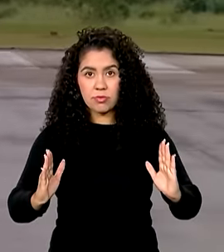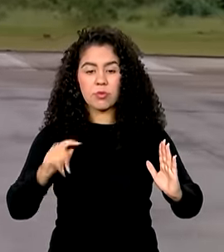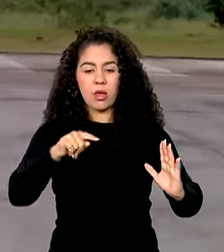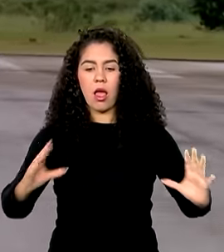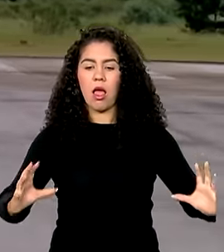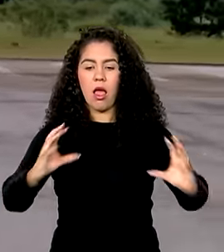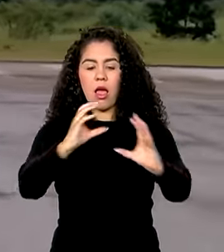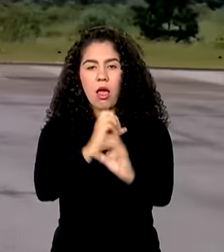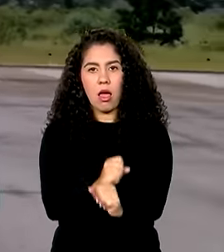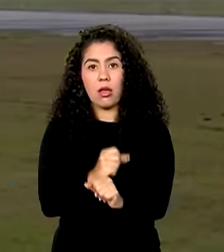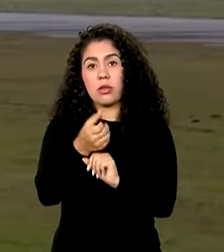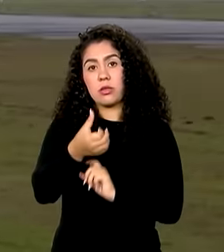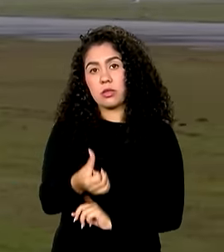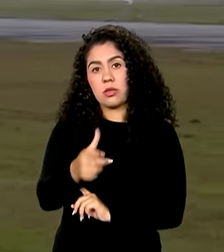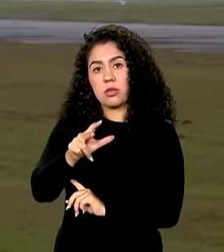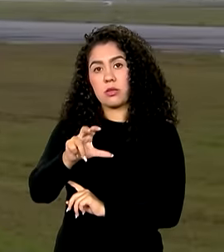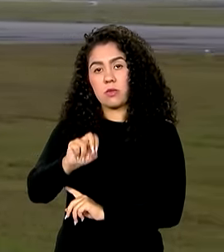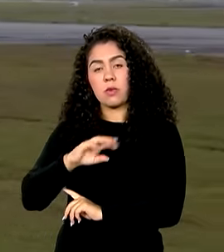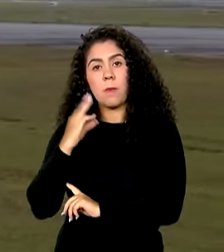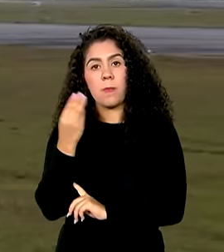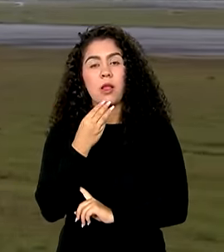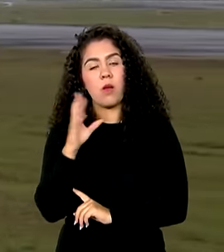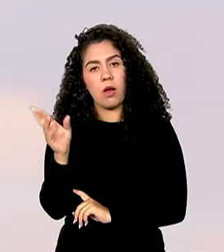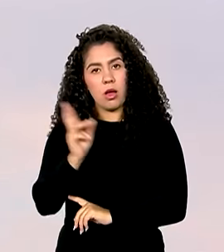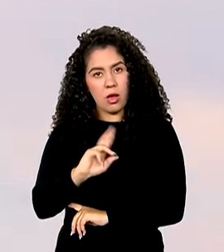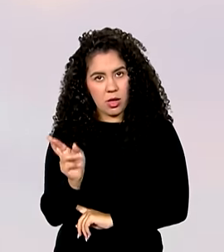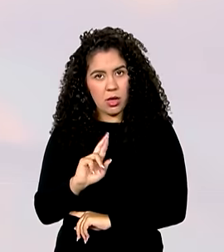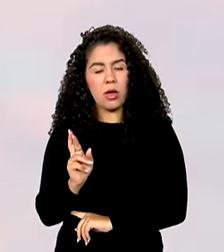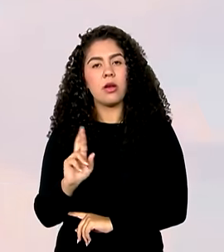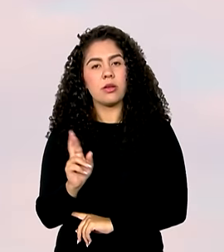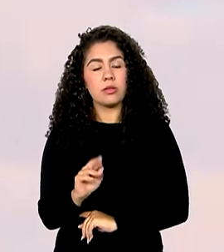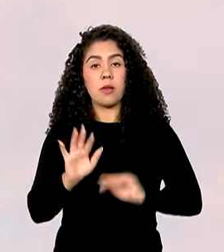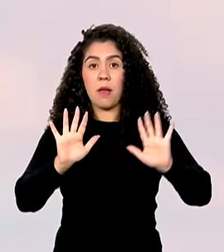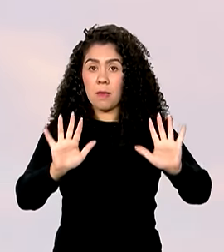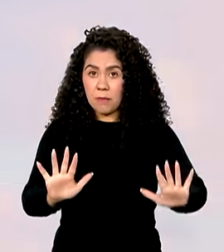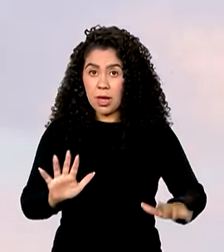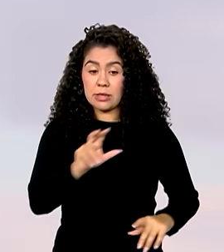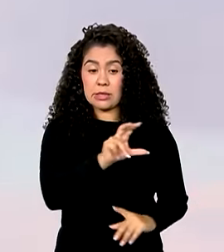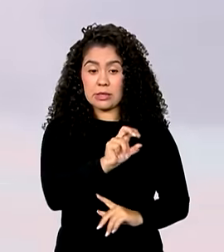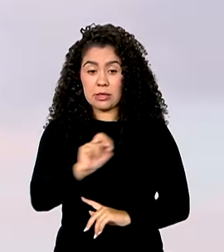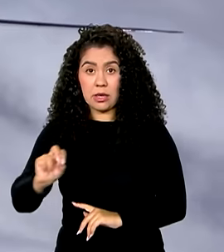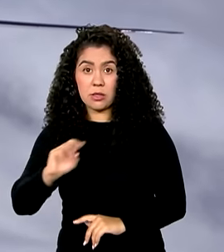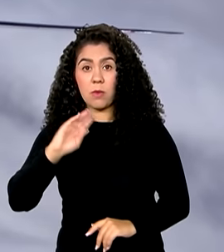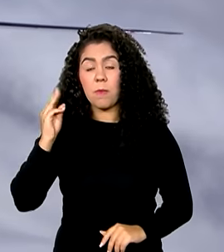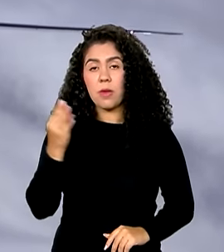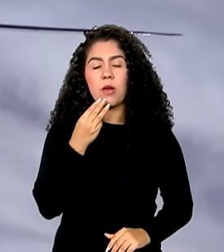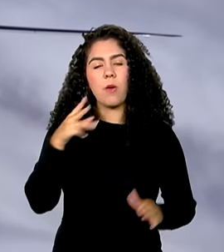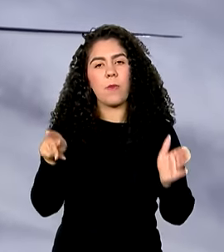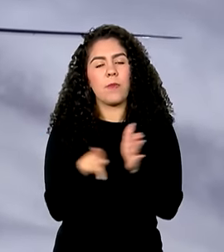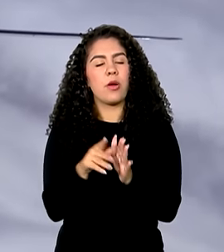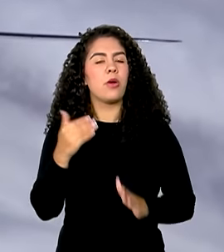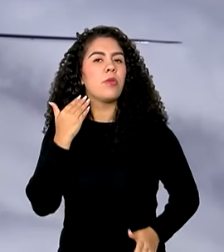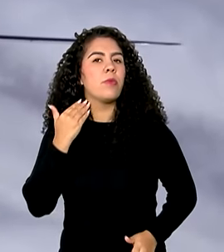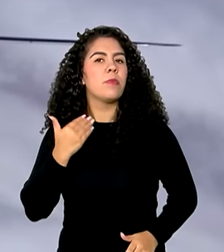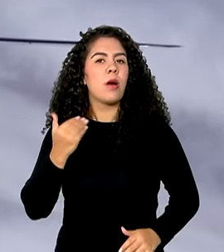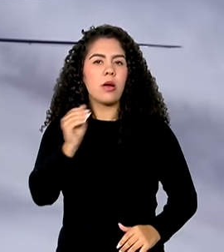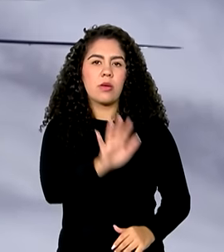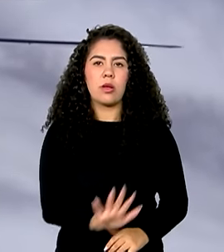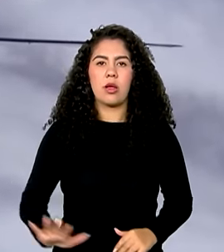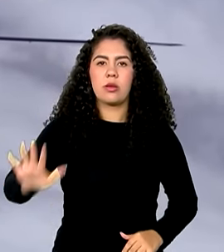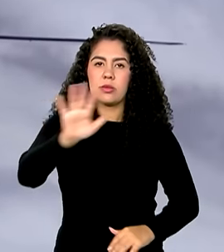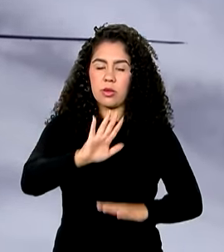650 milhões, sendo R$ 500 milhões do Banco Nacional de